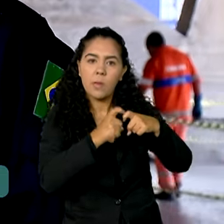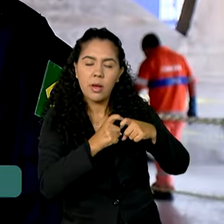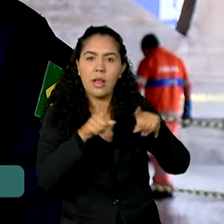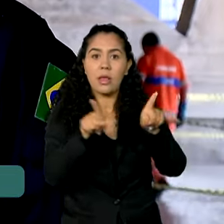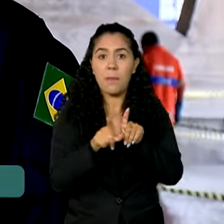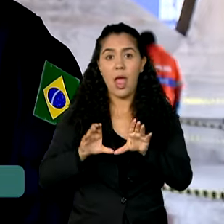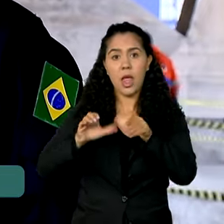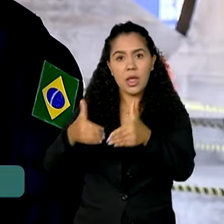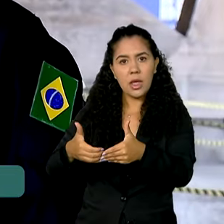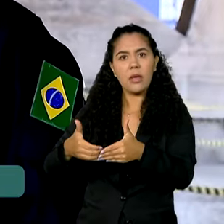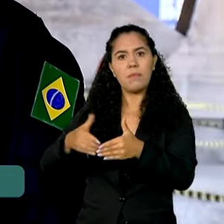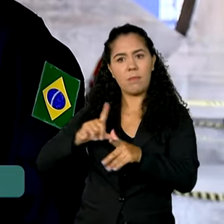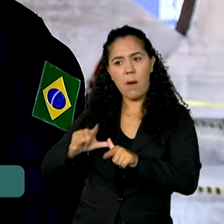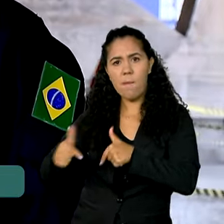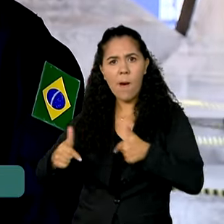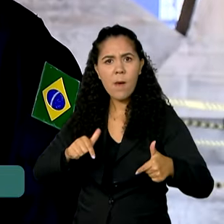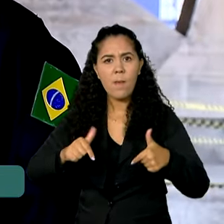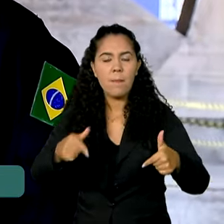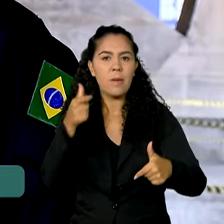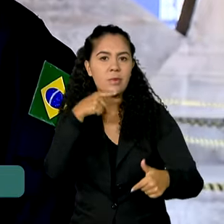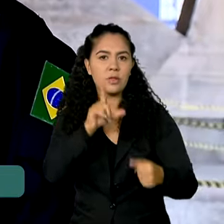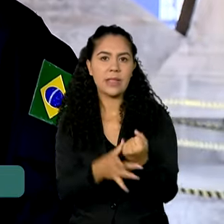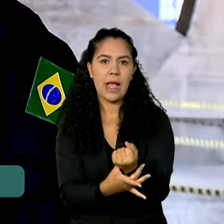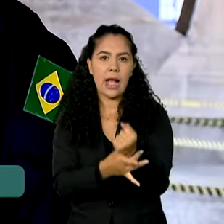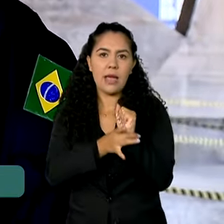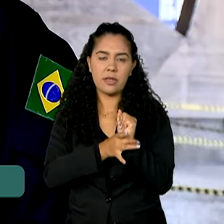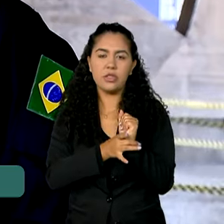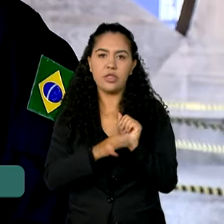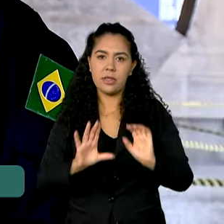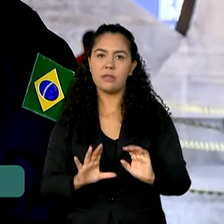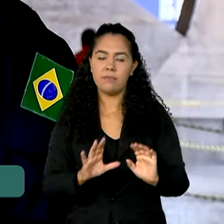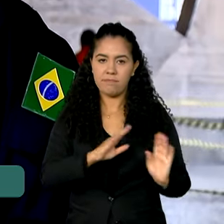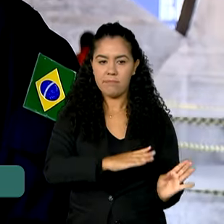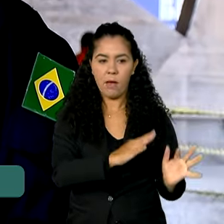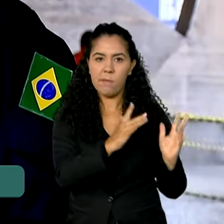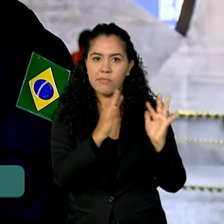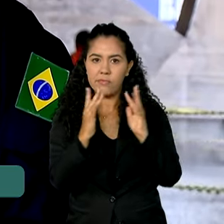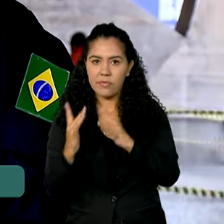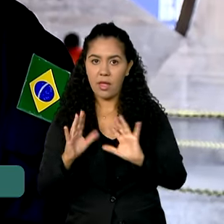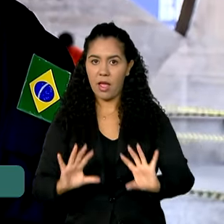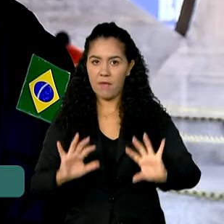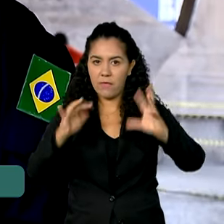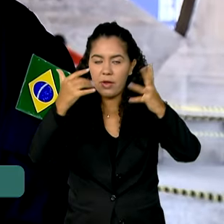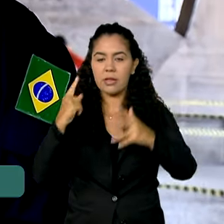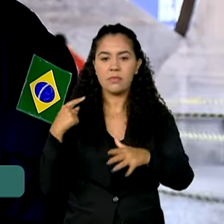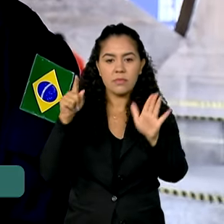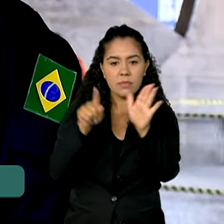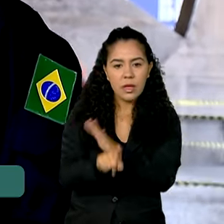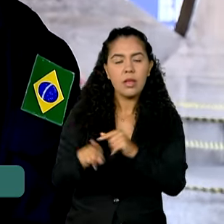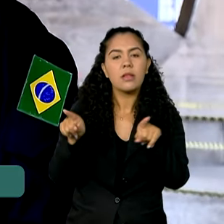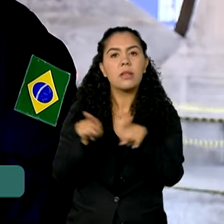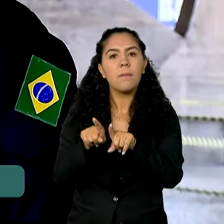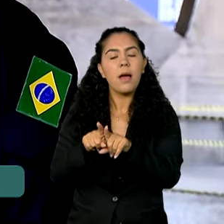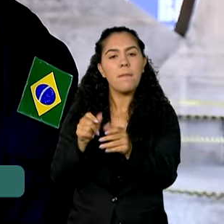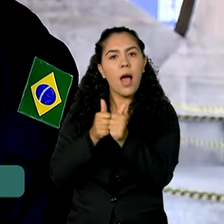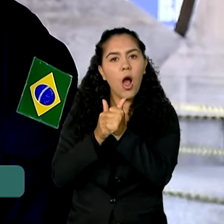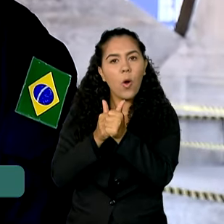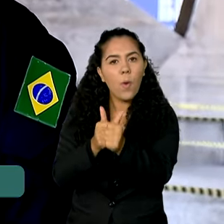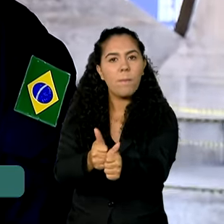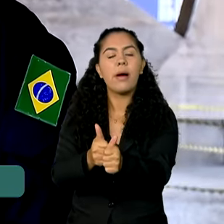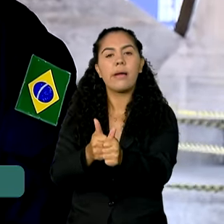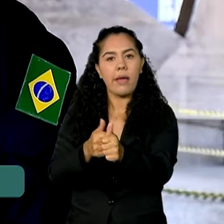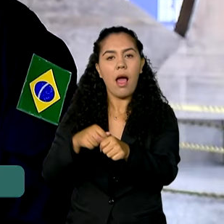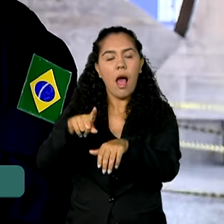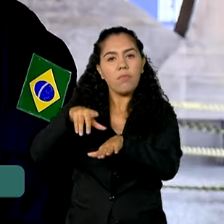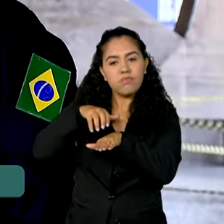movimentação muito grande para que a gente possa garantir a segurança durante o evento. E o acompanhamento das comitivas, dos chefes de Estado no comboio